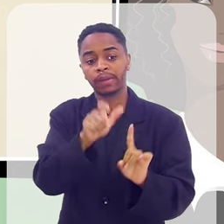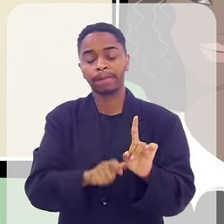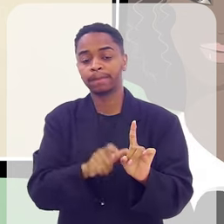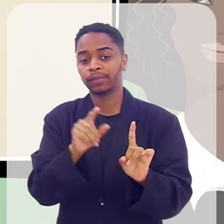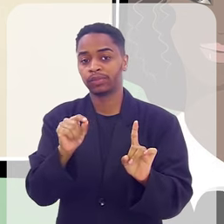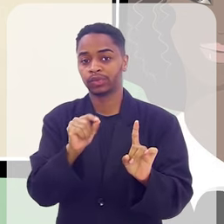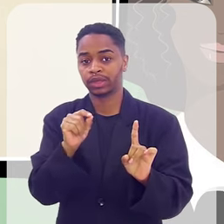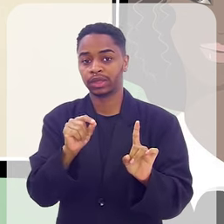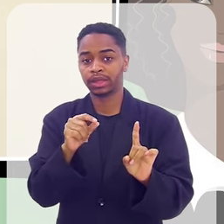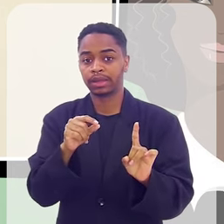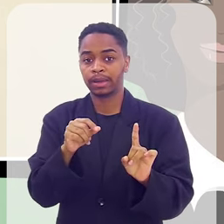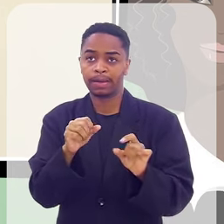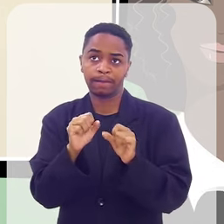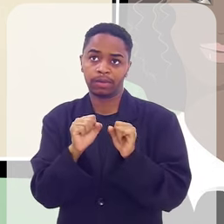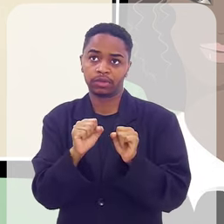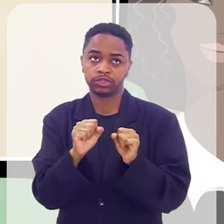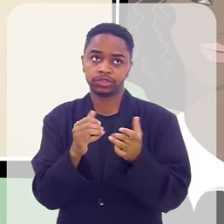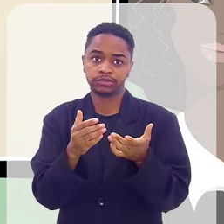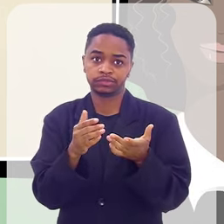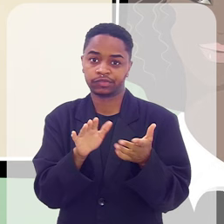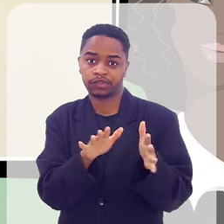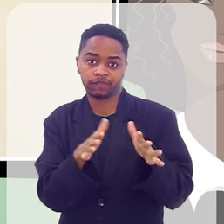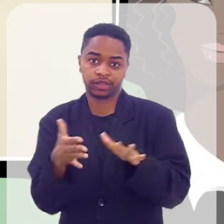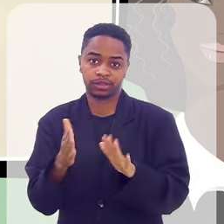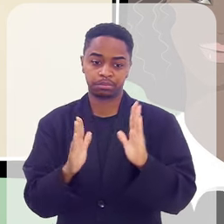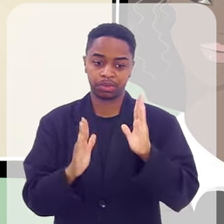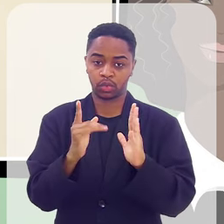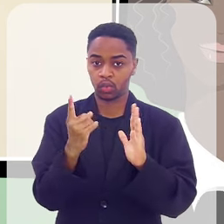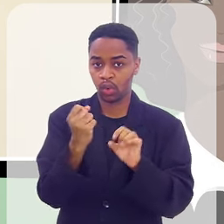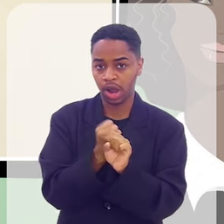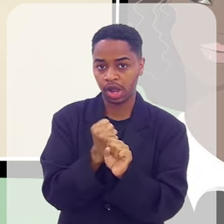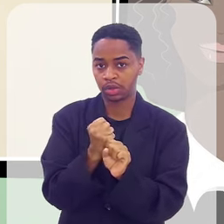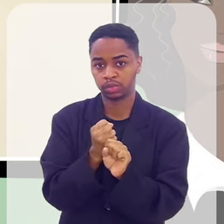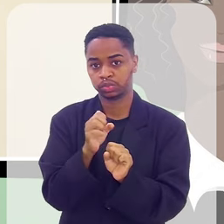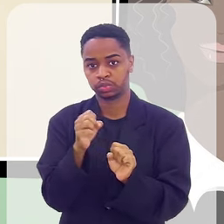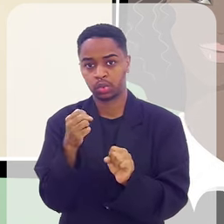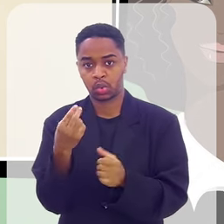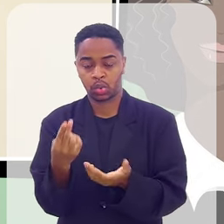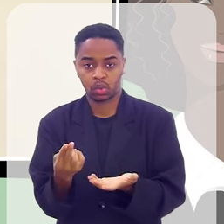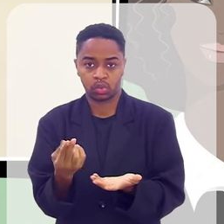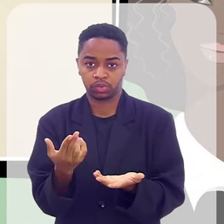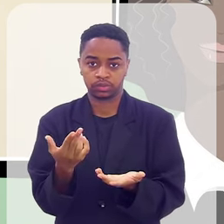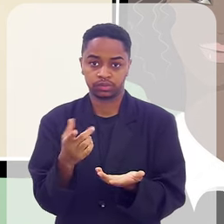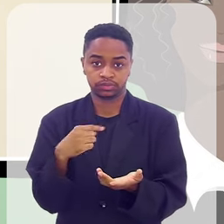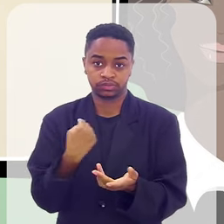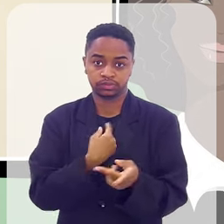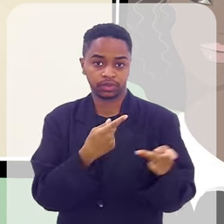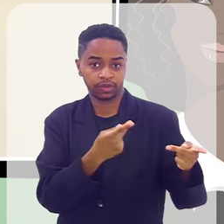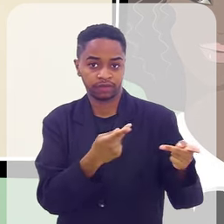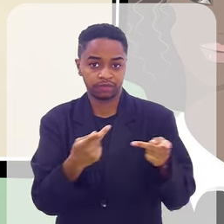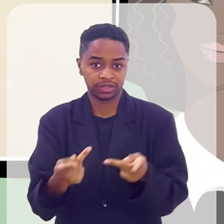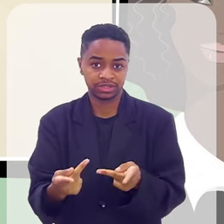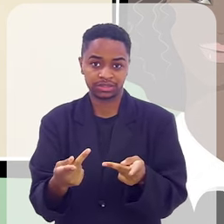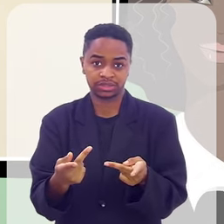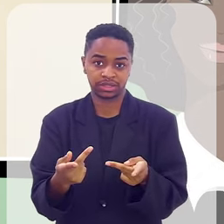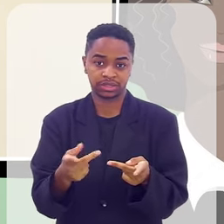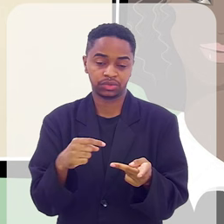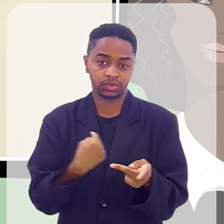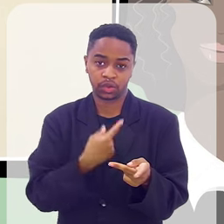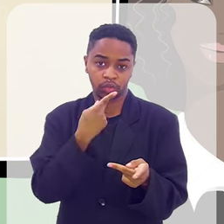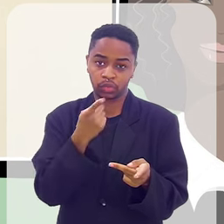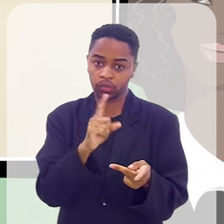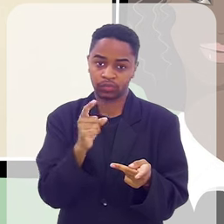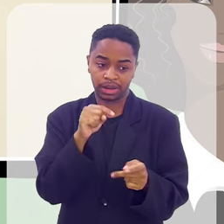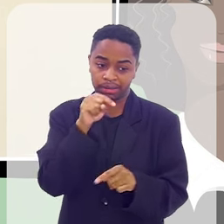que ameaça a vida dela de um ano, tem uma doença que leva mais ou menos um ano, que quando a gente vai visitar um, mas a gente nunca